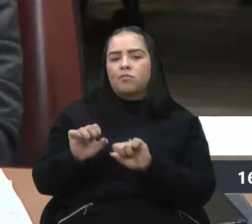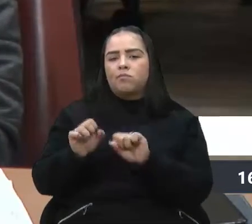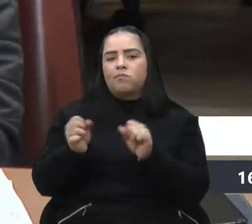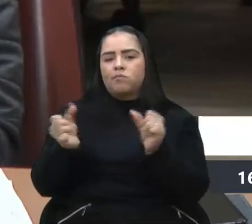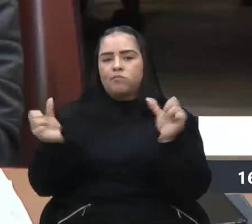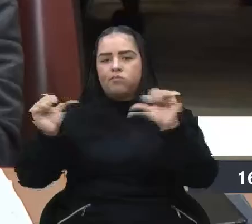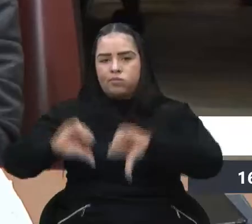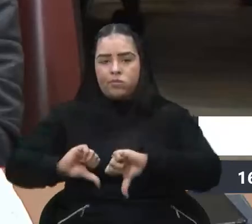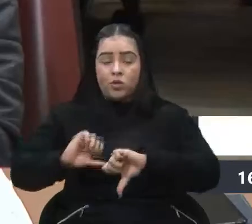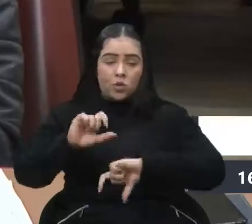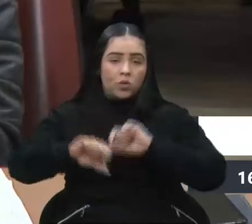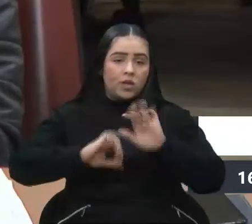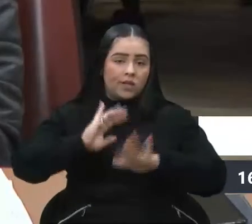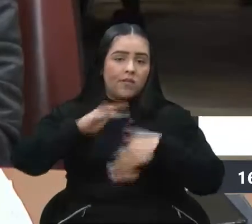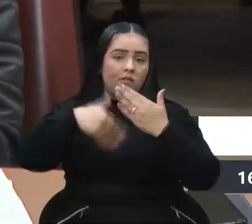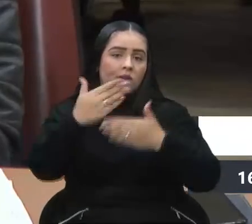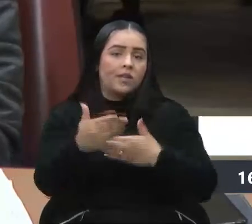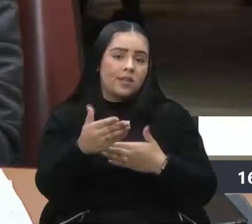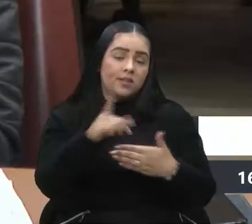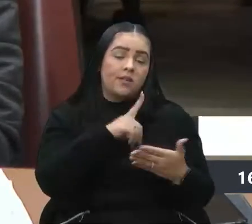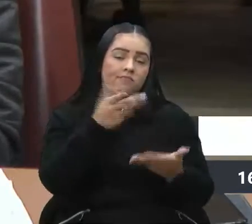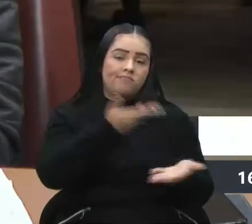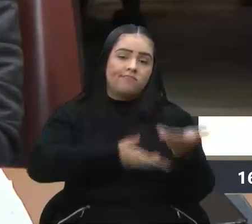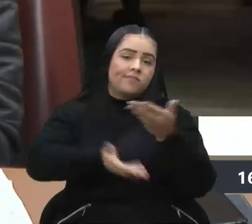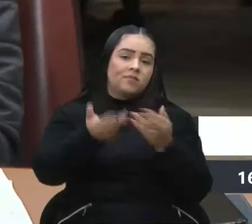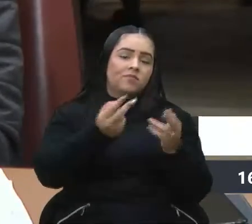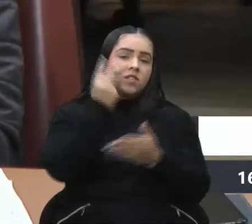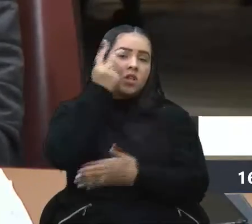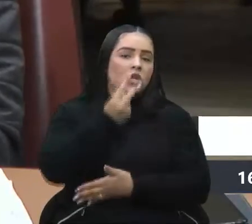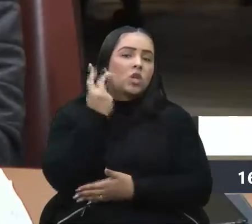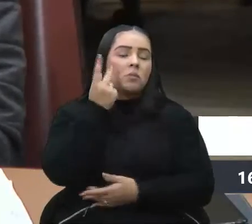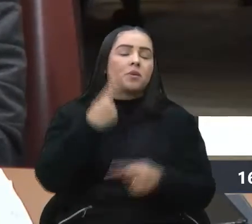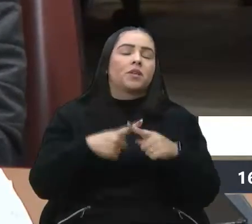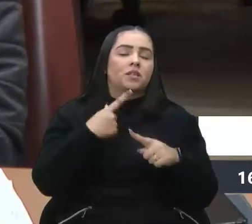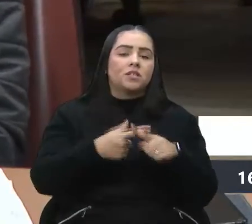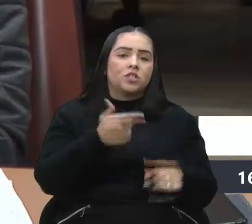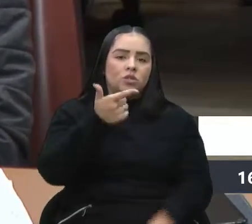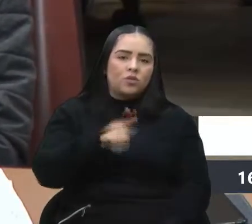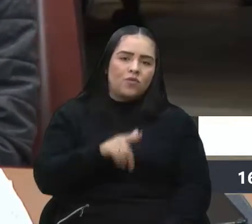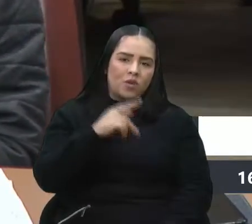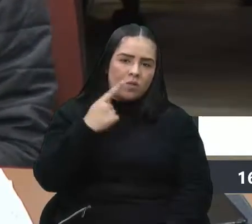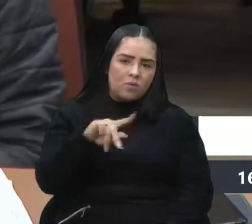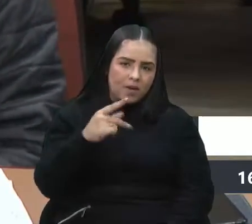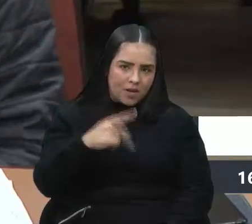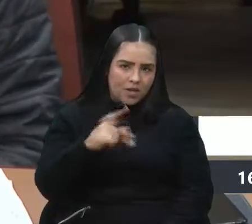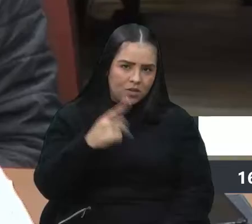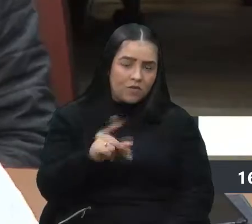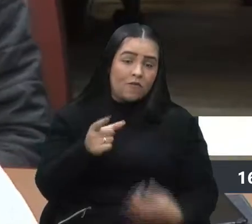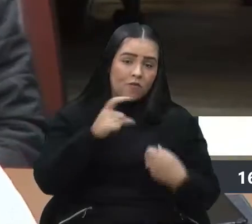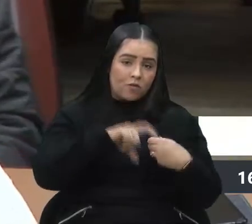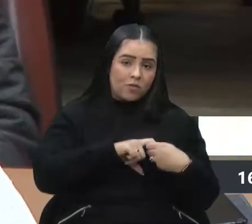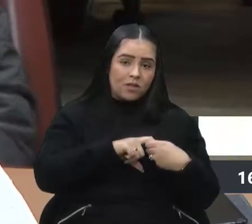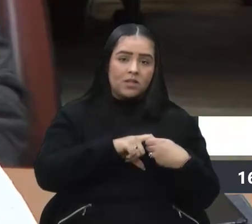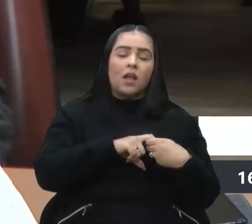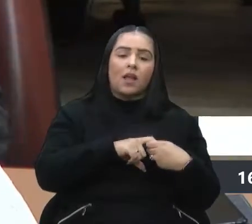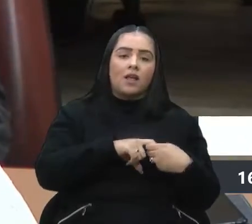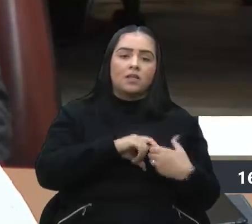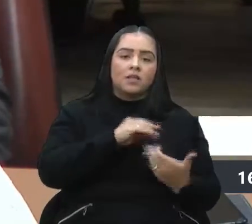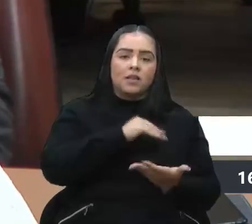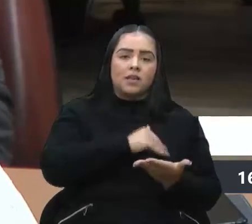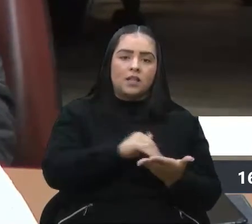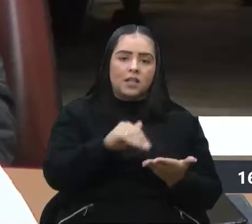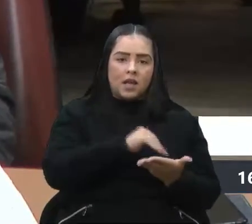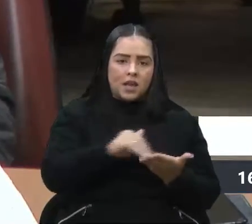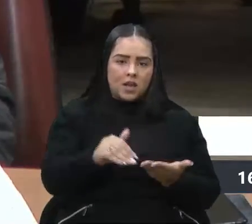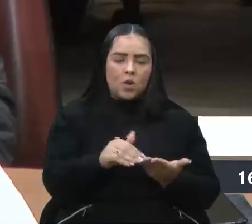acabou tendo que envolver os vereadores nessa situação, porque iria voltar automaticamente. A secretária se comprometeu, como